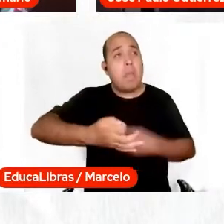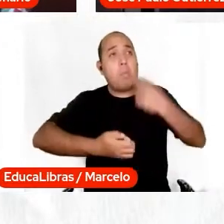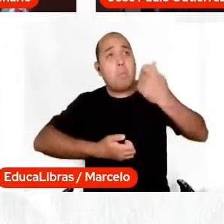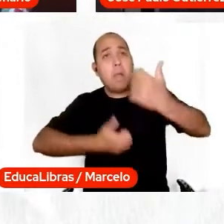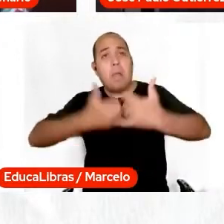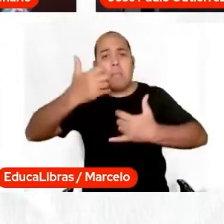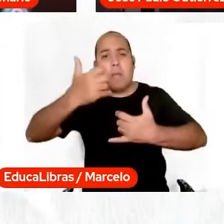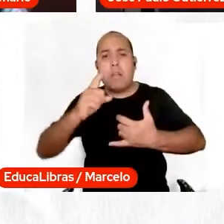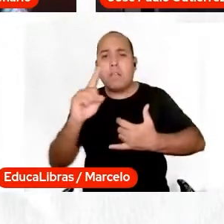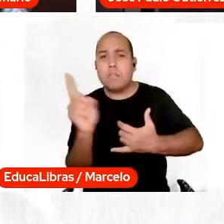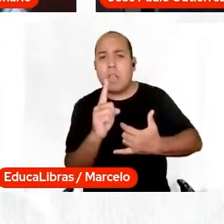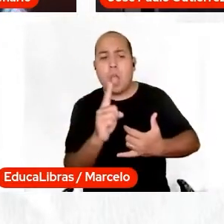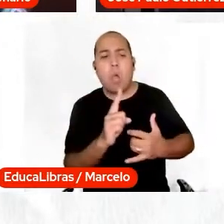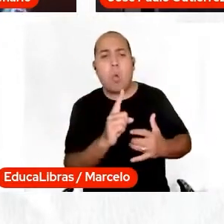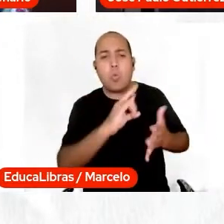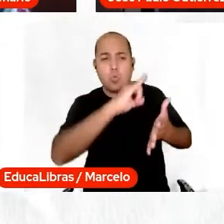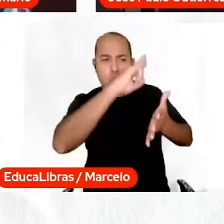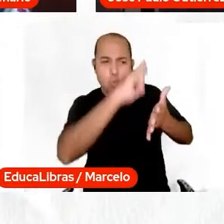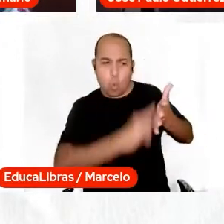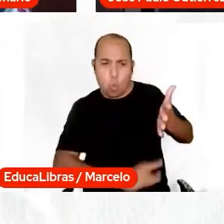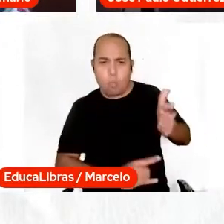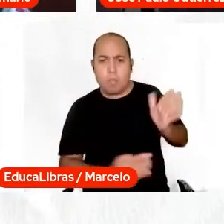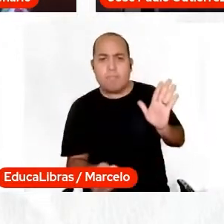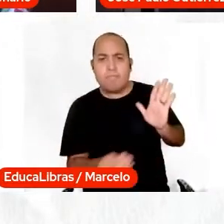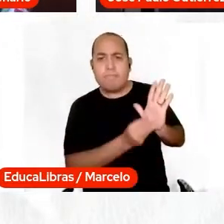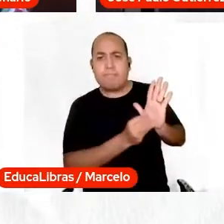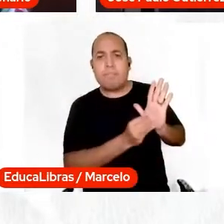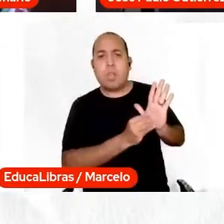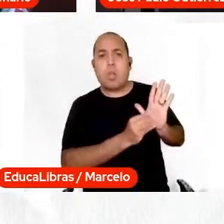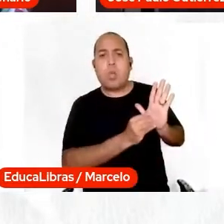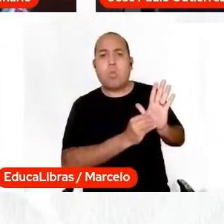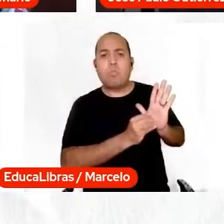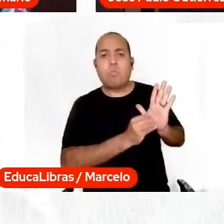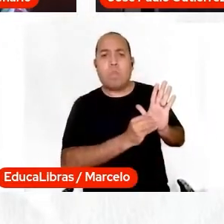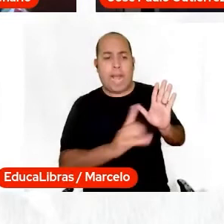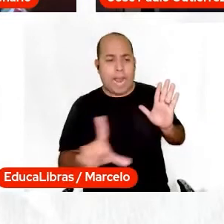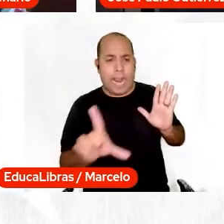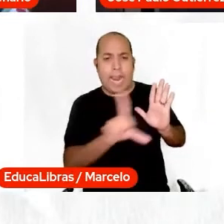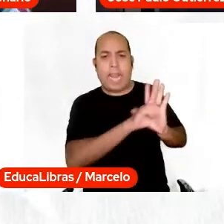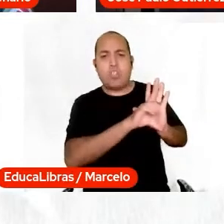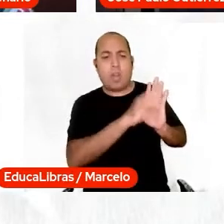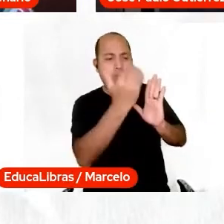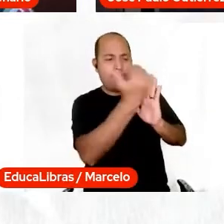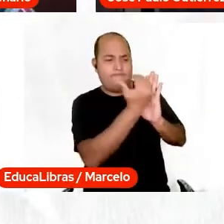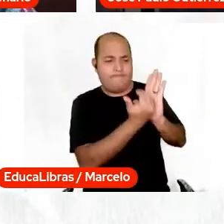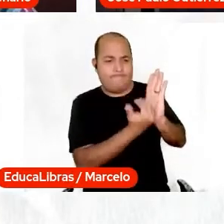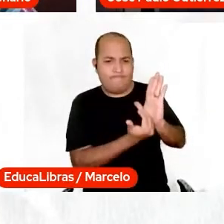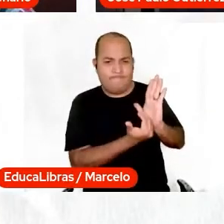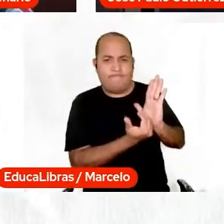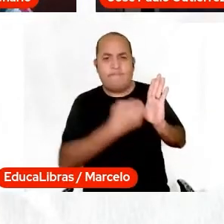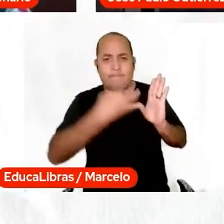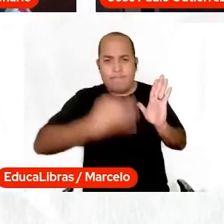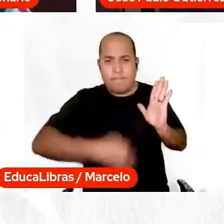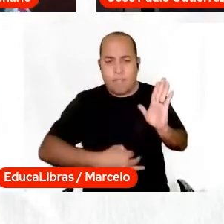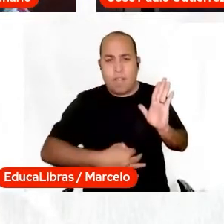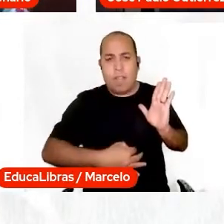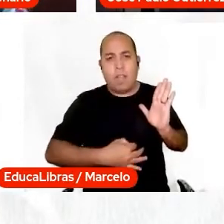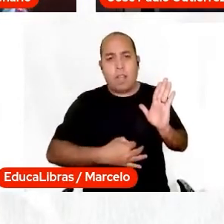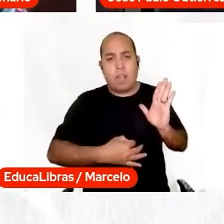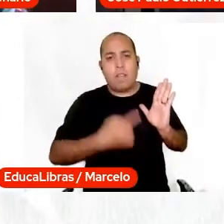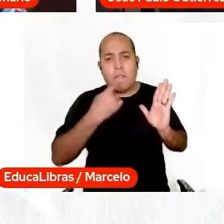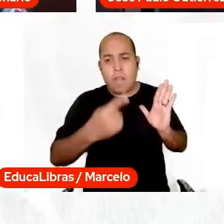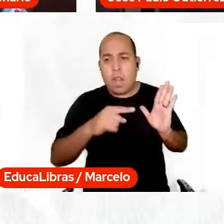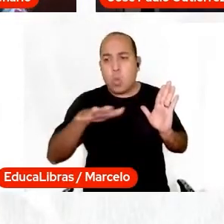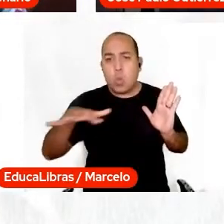a partir de uma legislação que garante que a gente fale cotidianamente em todas as disciplinas da